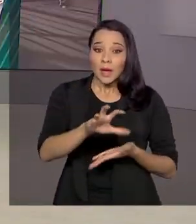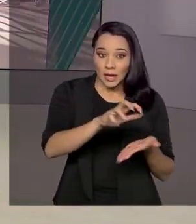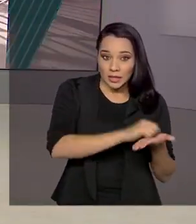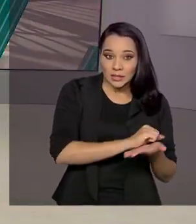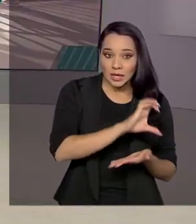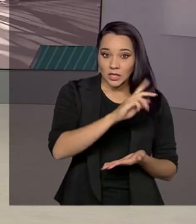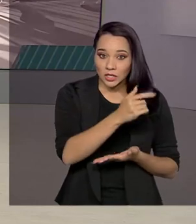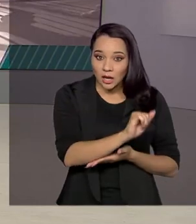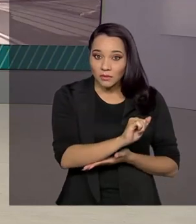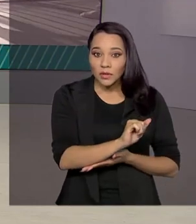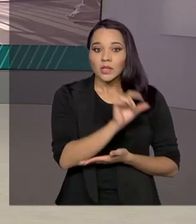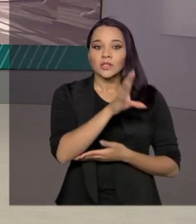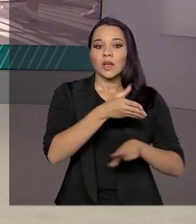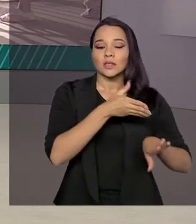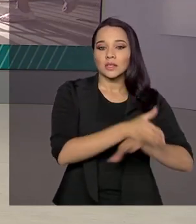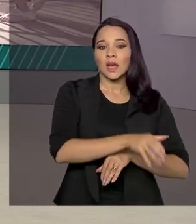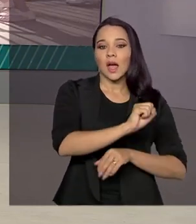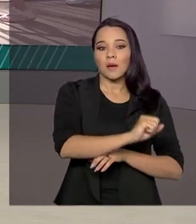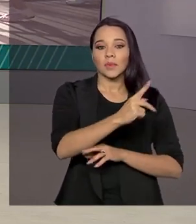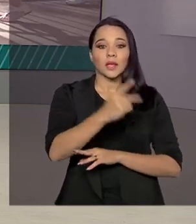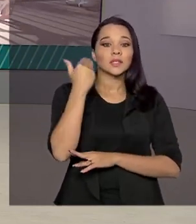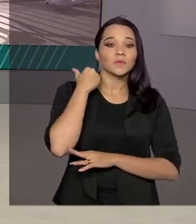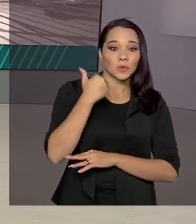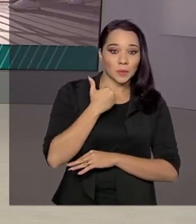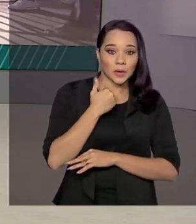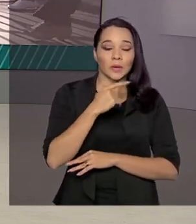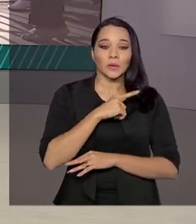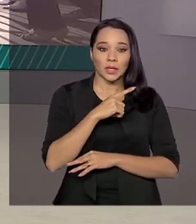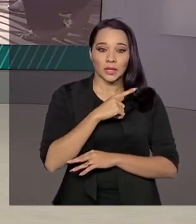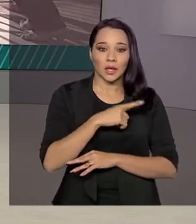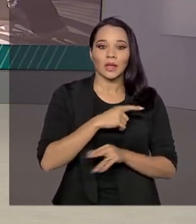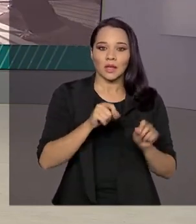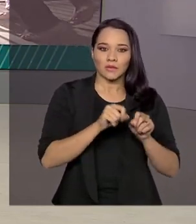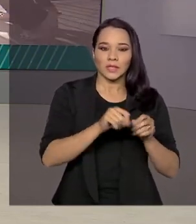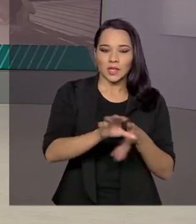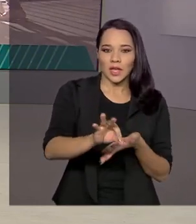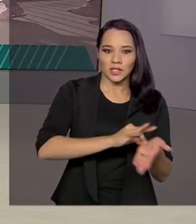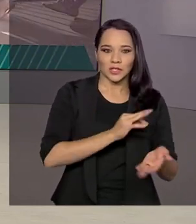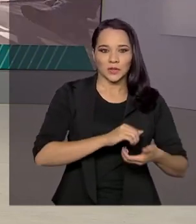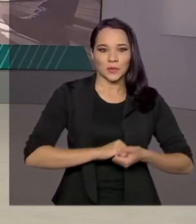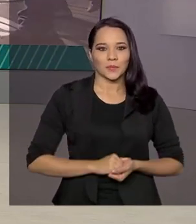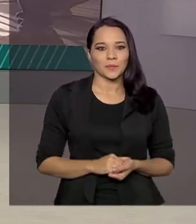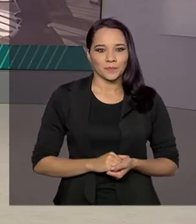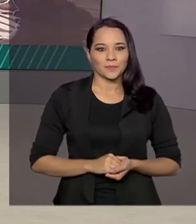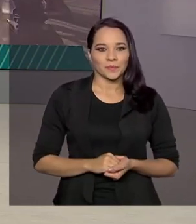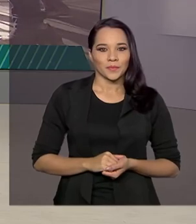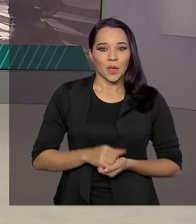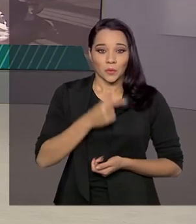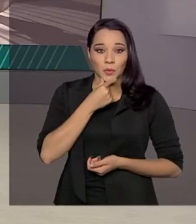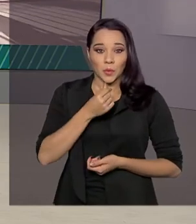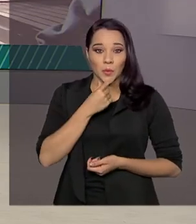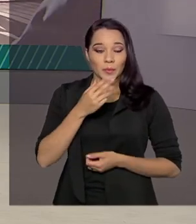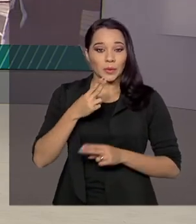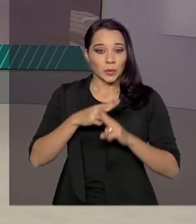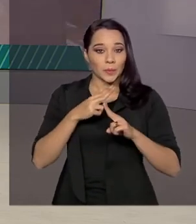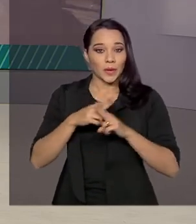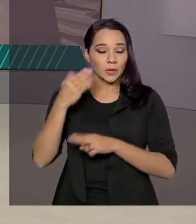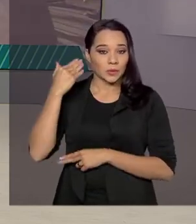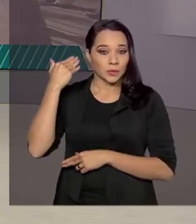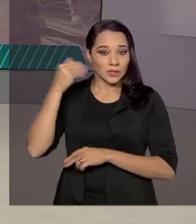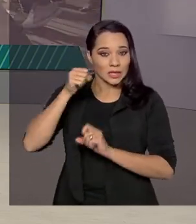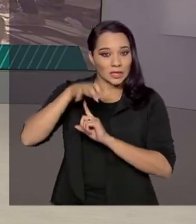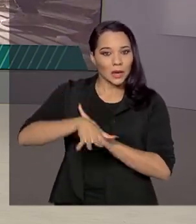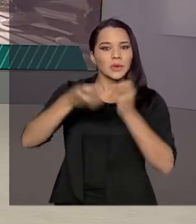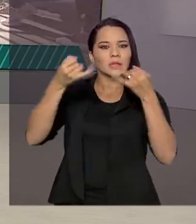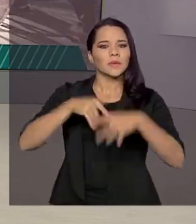chave, basta acessar o aplicativo do banco em que tem conta e fazer o registro. Carlos Brant, do Banco Central, explica